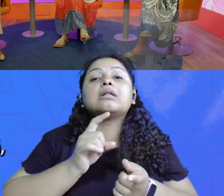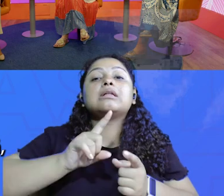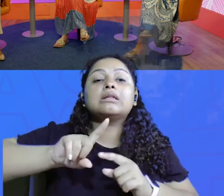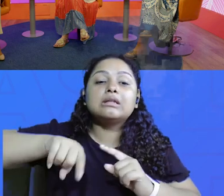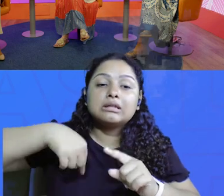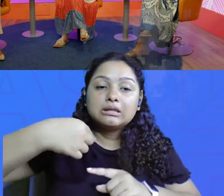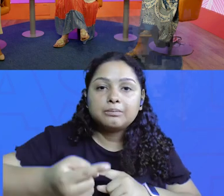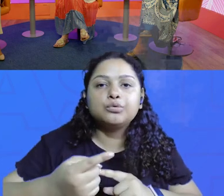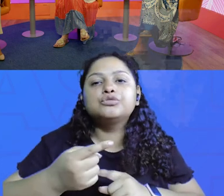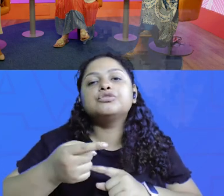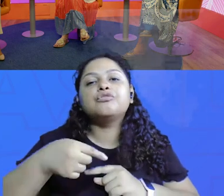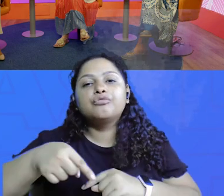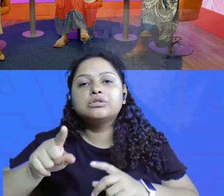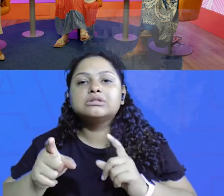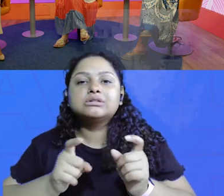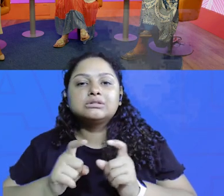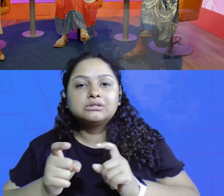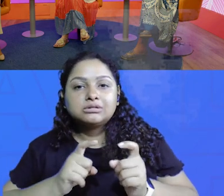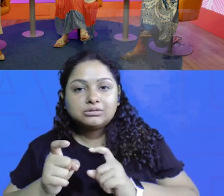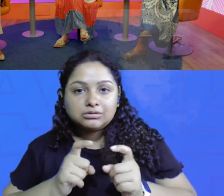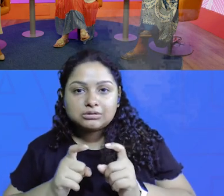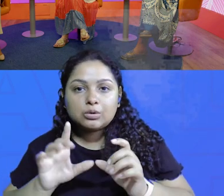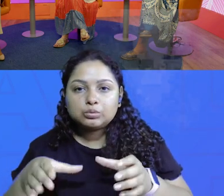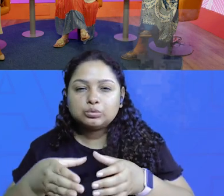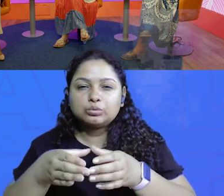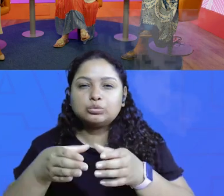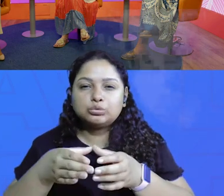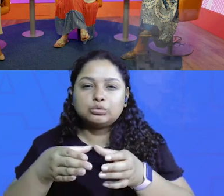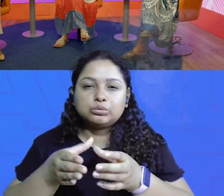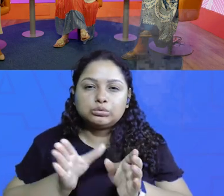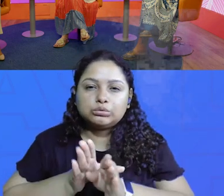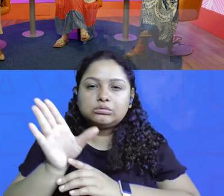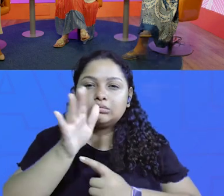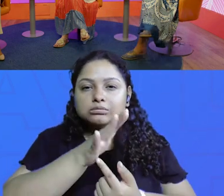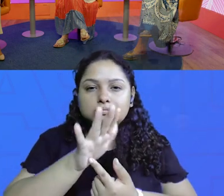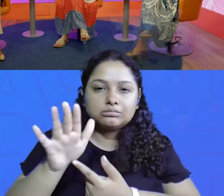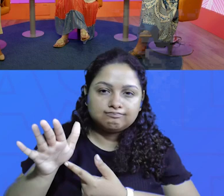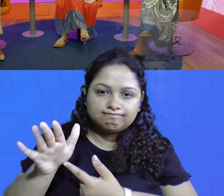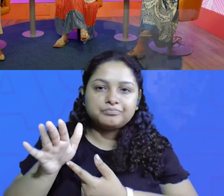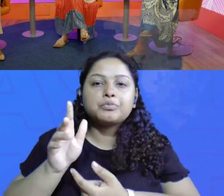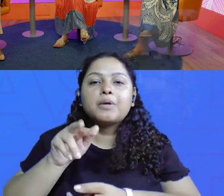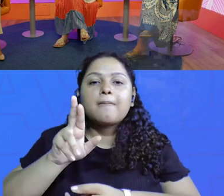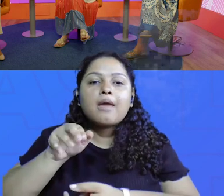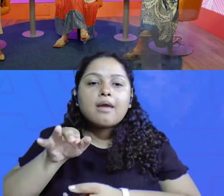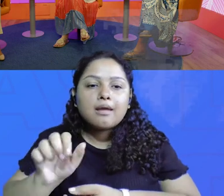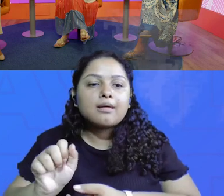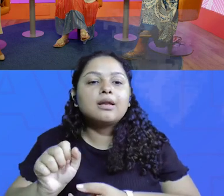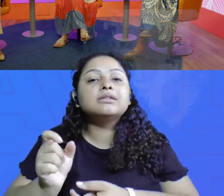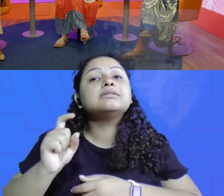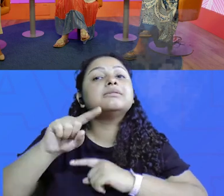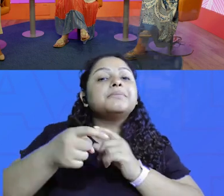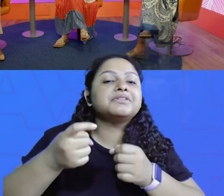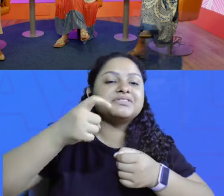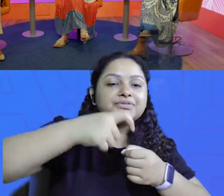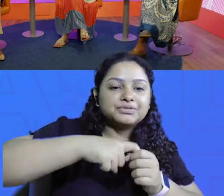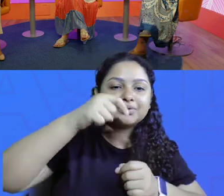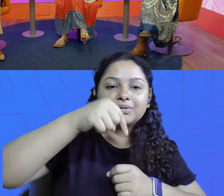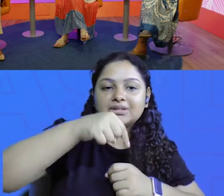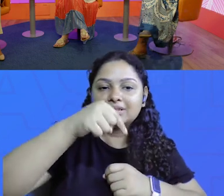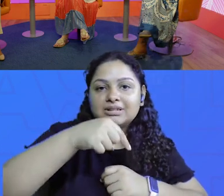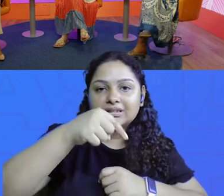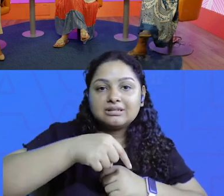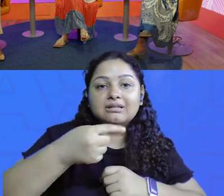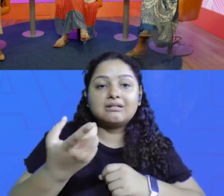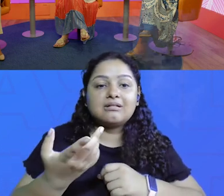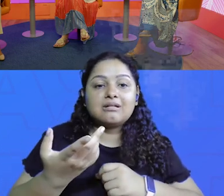e na sequência já fui para uma reunião do Petar, do Conselho do Parque Estadual do Alto Ribeira e agora estou aqui de volta na